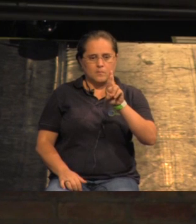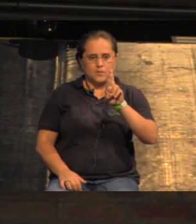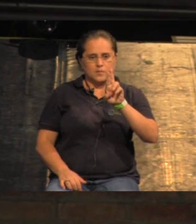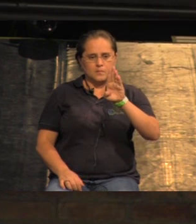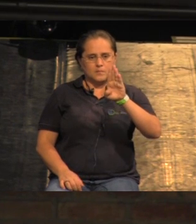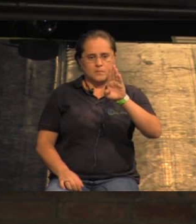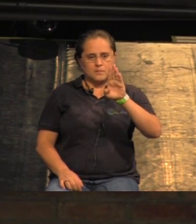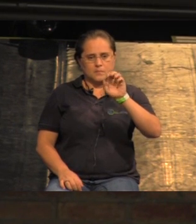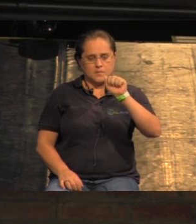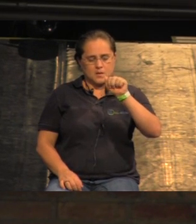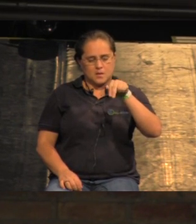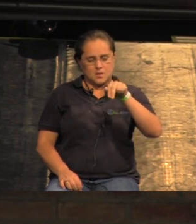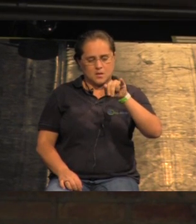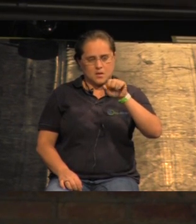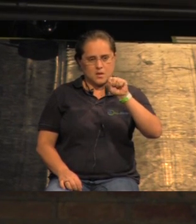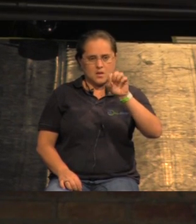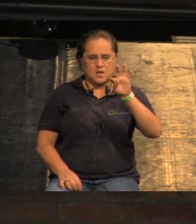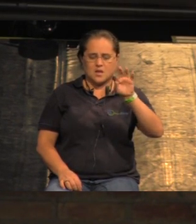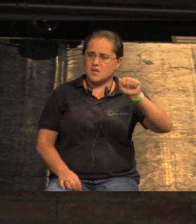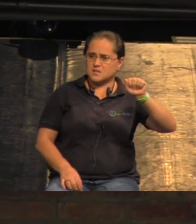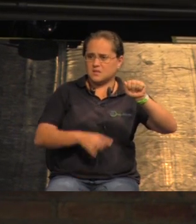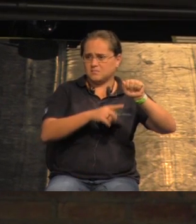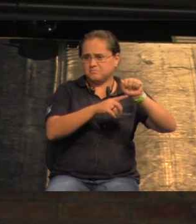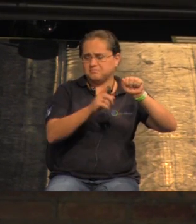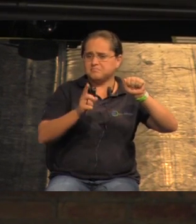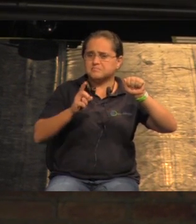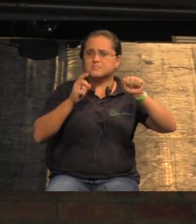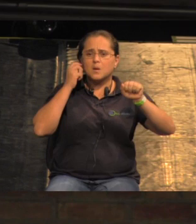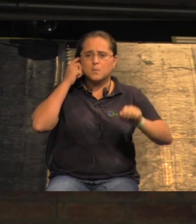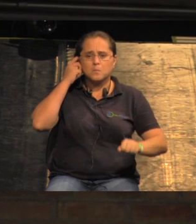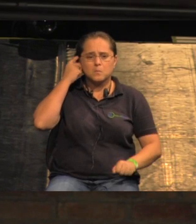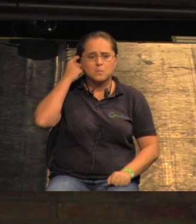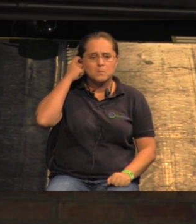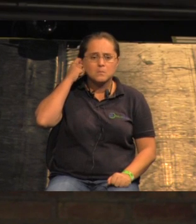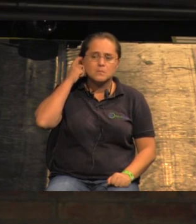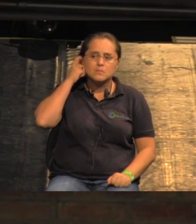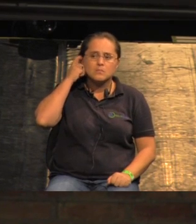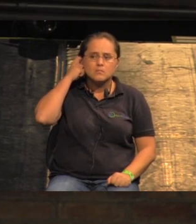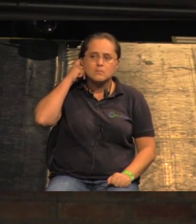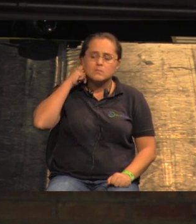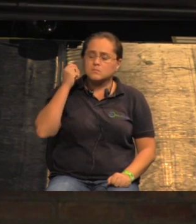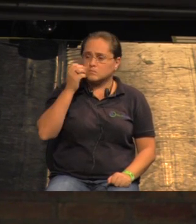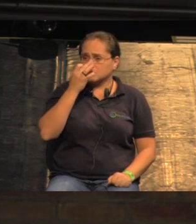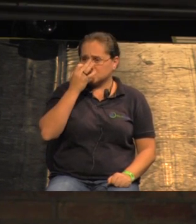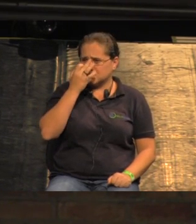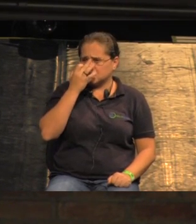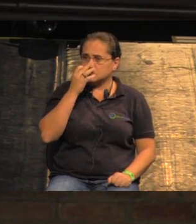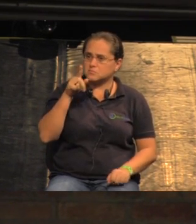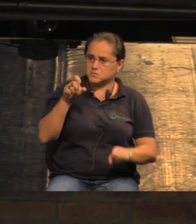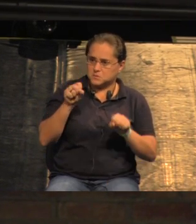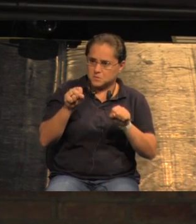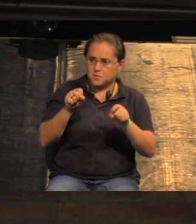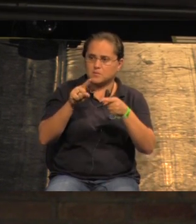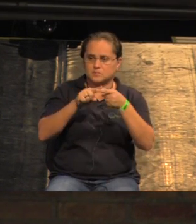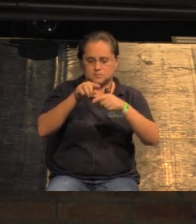muitos outros países, você sai da faculdade com diplominha de arquiteto e urbanista. Você pode